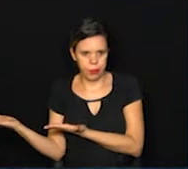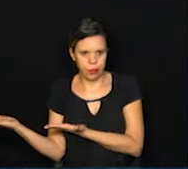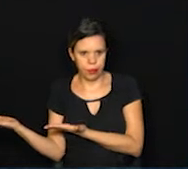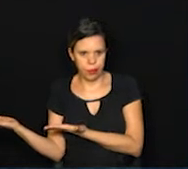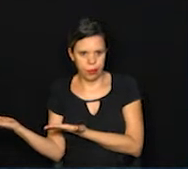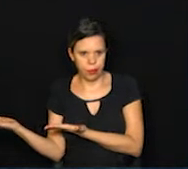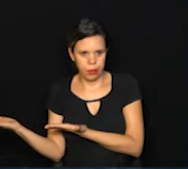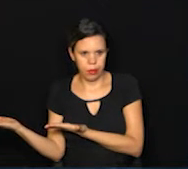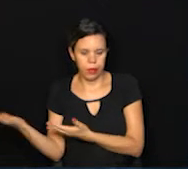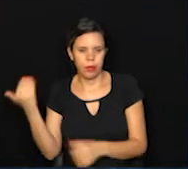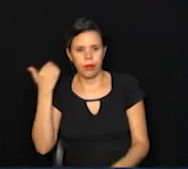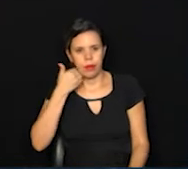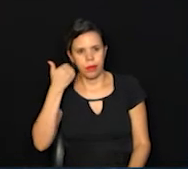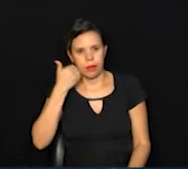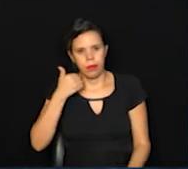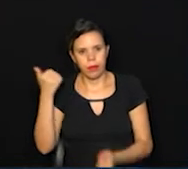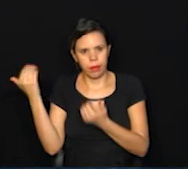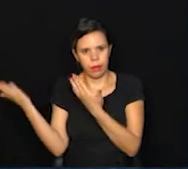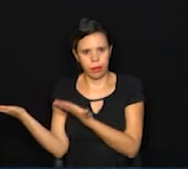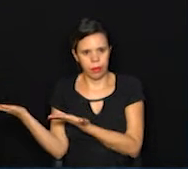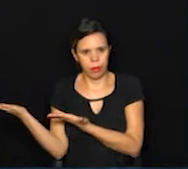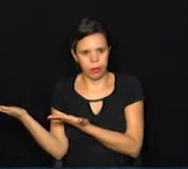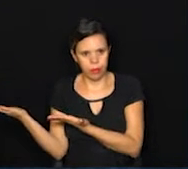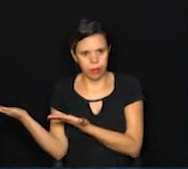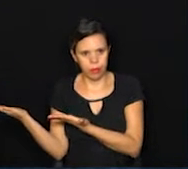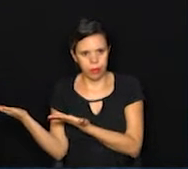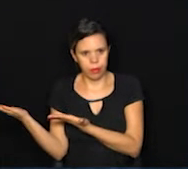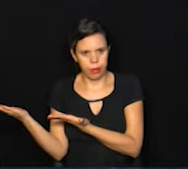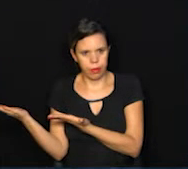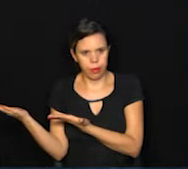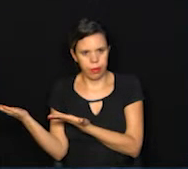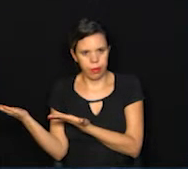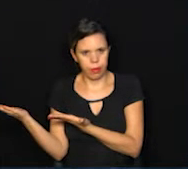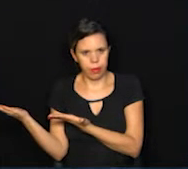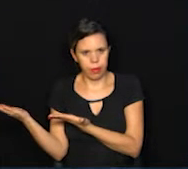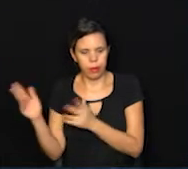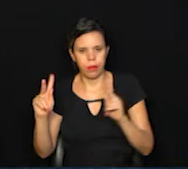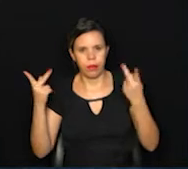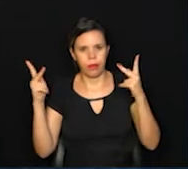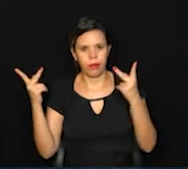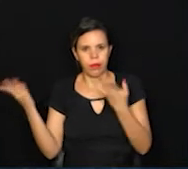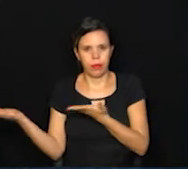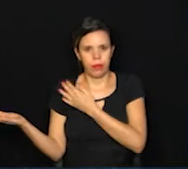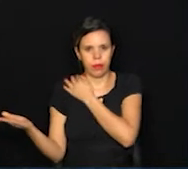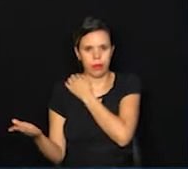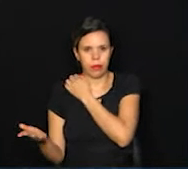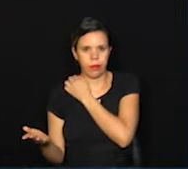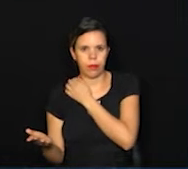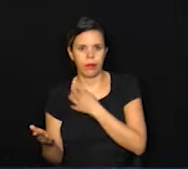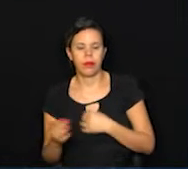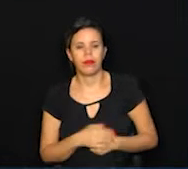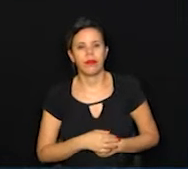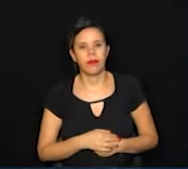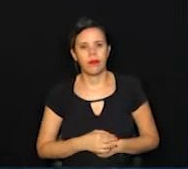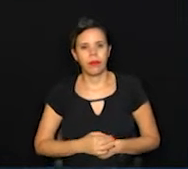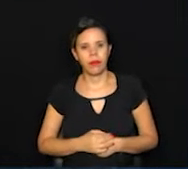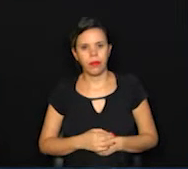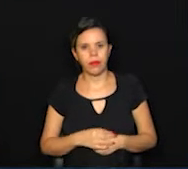.517. Santa Bárbara do Oeste, 13.581. Hortolândia, 11